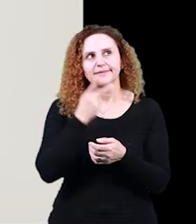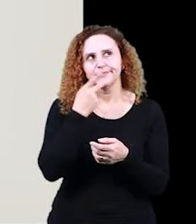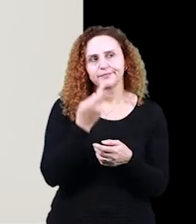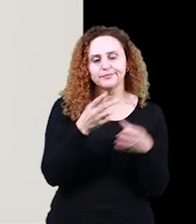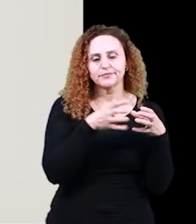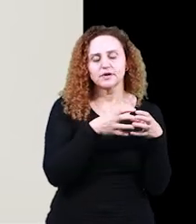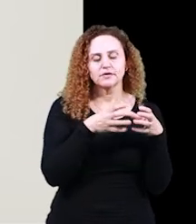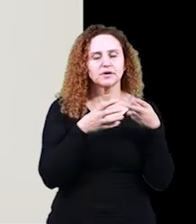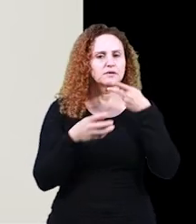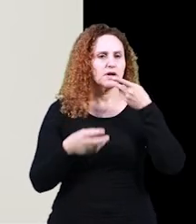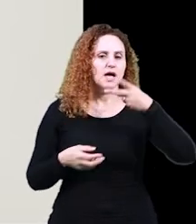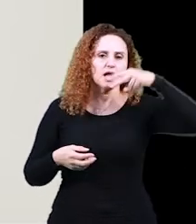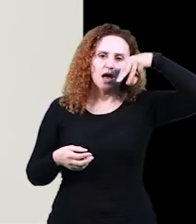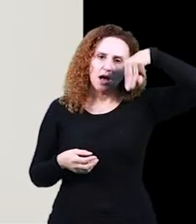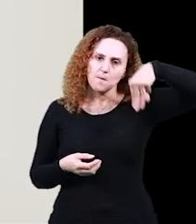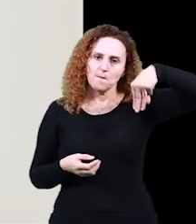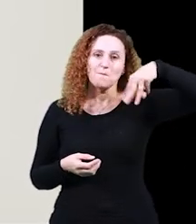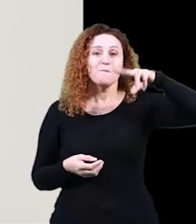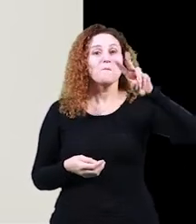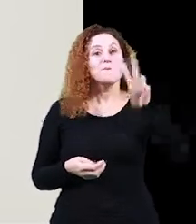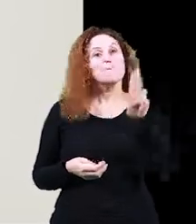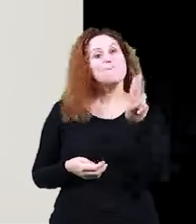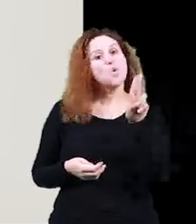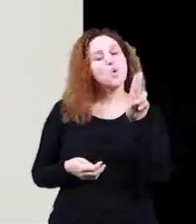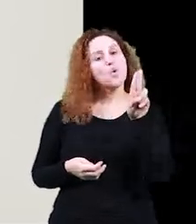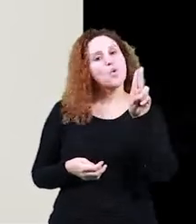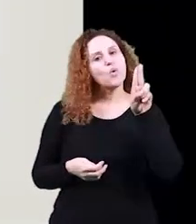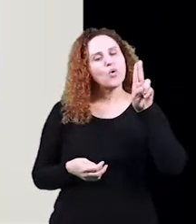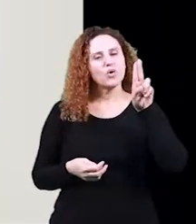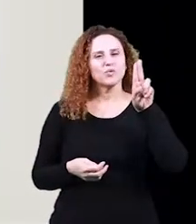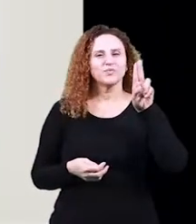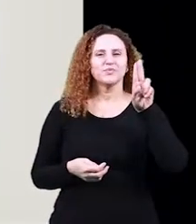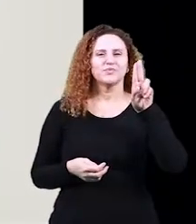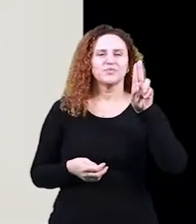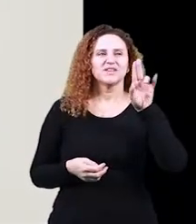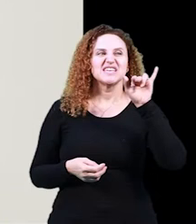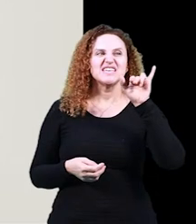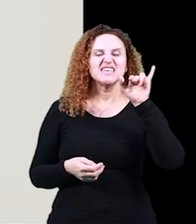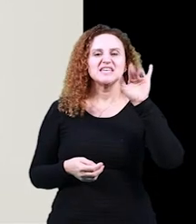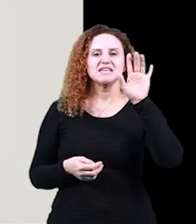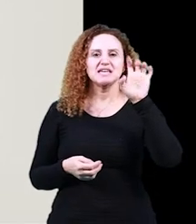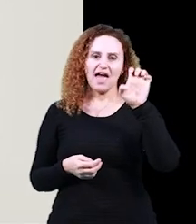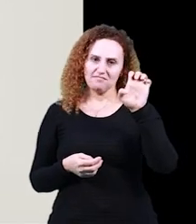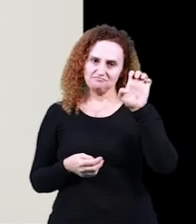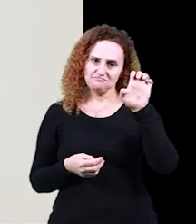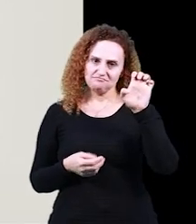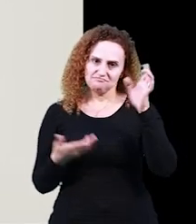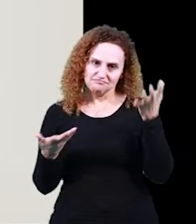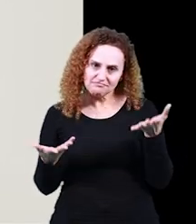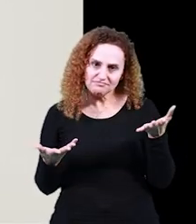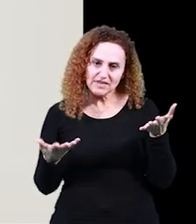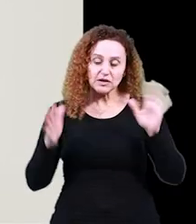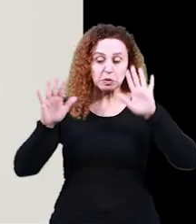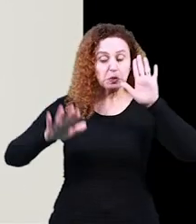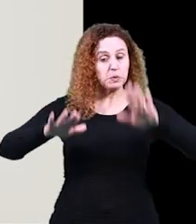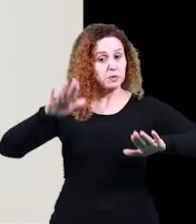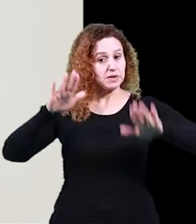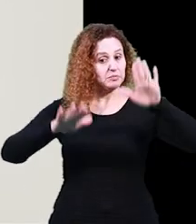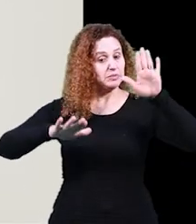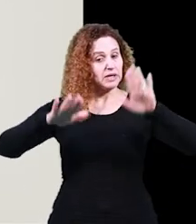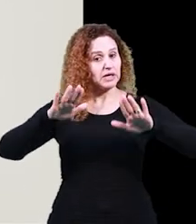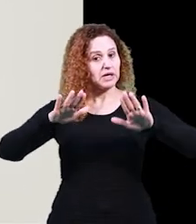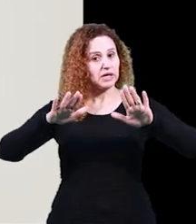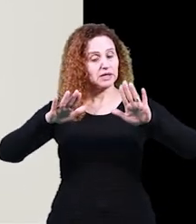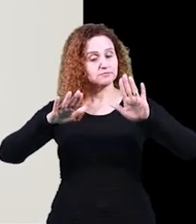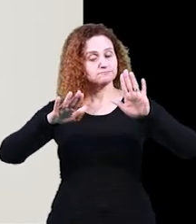que tem como ponto de partida o grau de escolaridade ou grupo social. E a variação